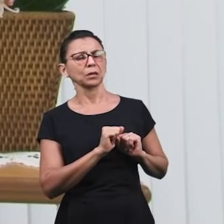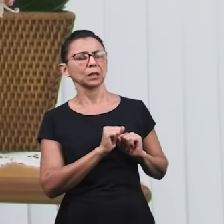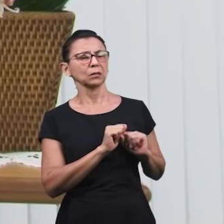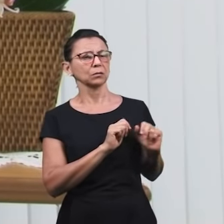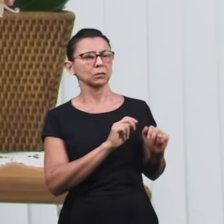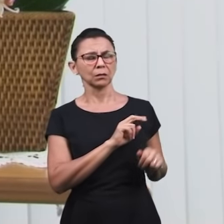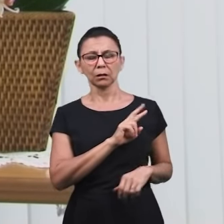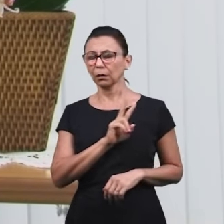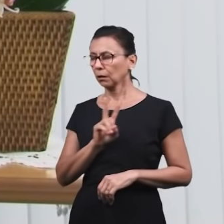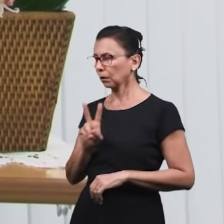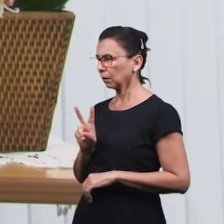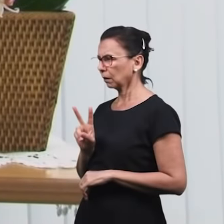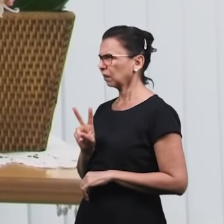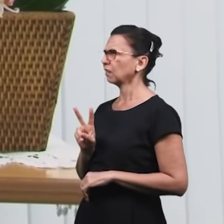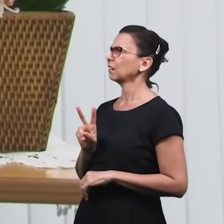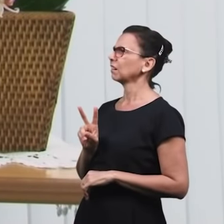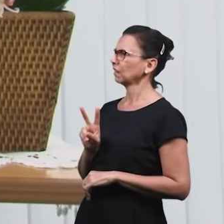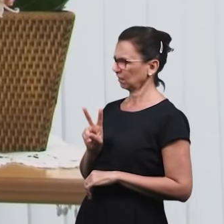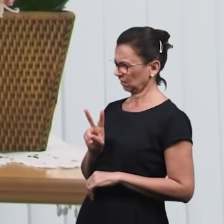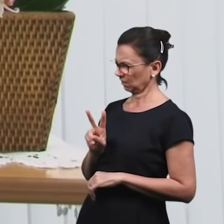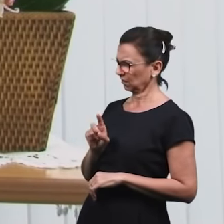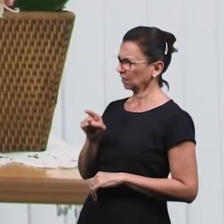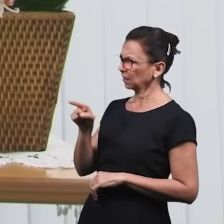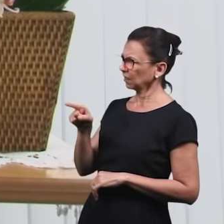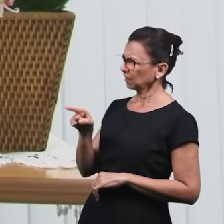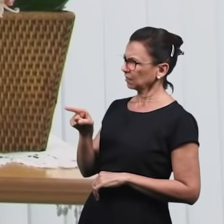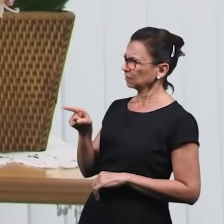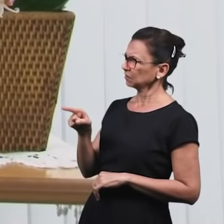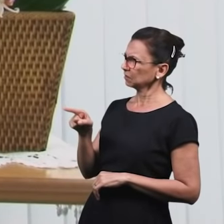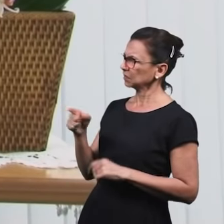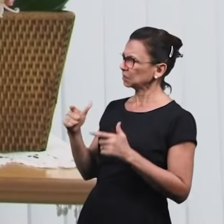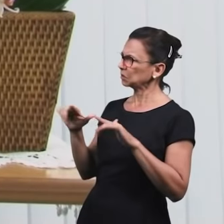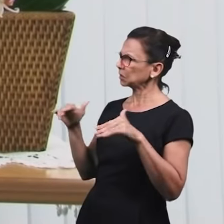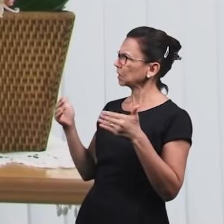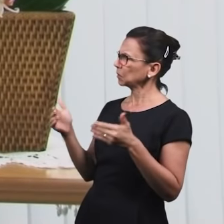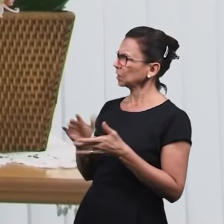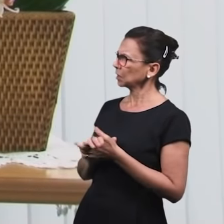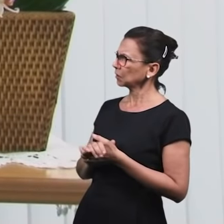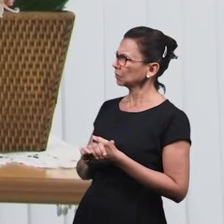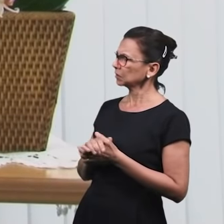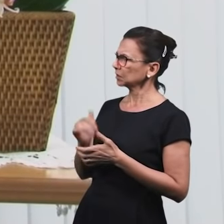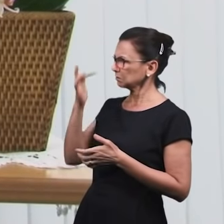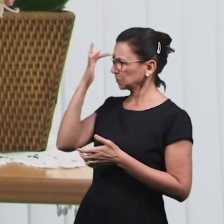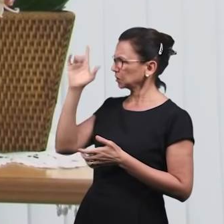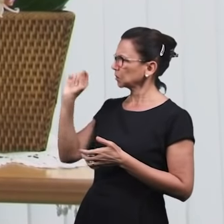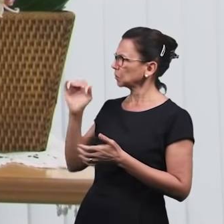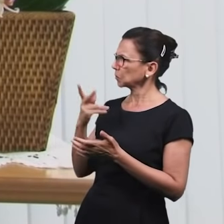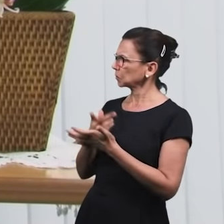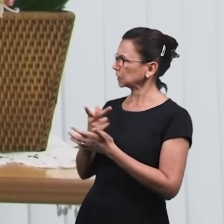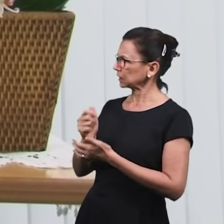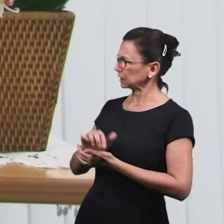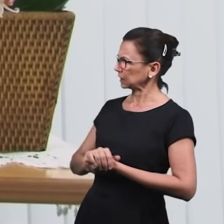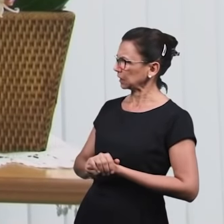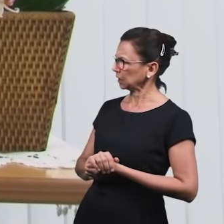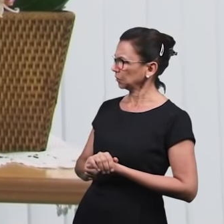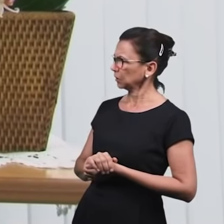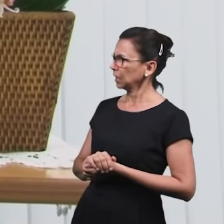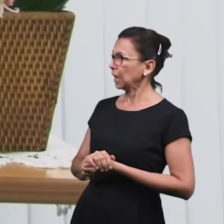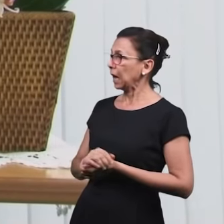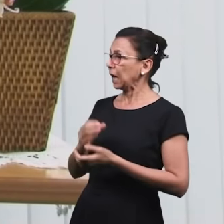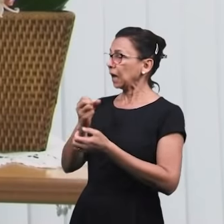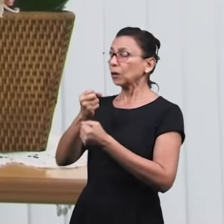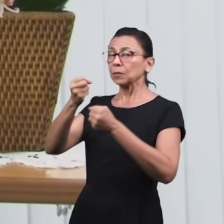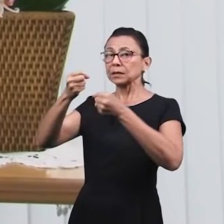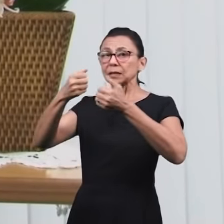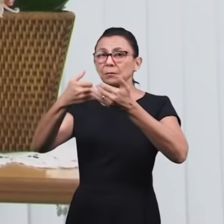conversa é esta? E eles então se voltaram para o Senhor, não o reconhecendo, dizendo, você é um forasteiro aqui, você não sabe o aconteceu? E